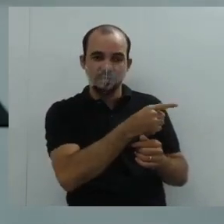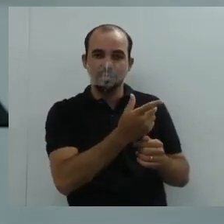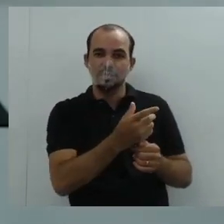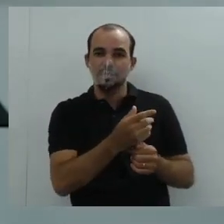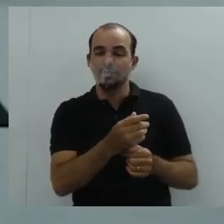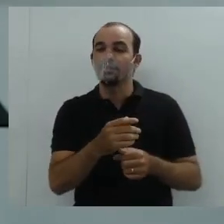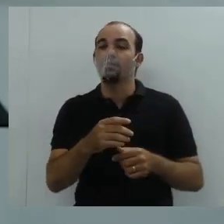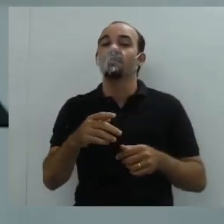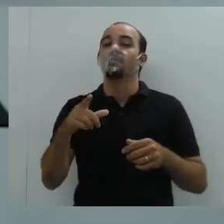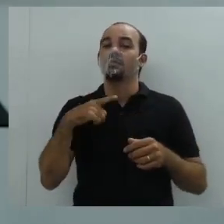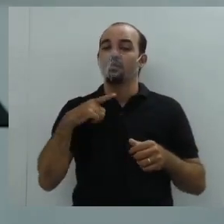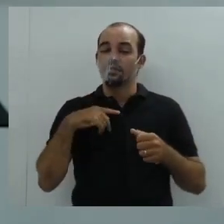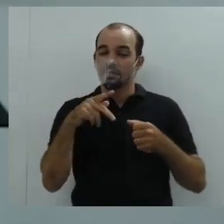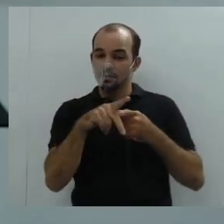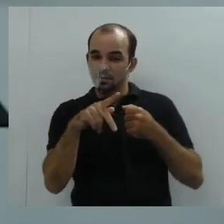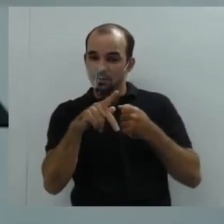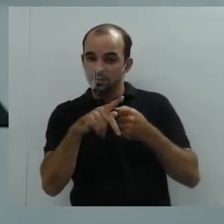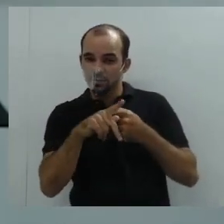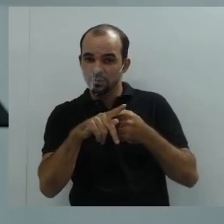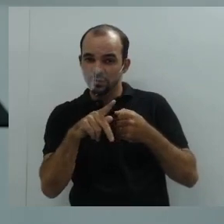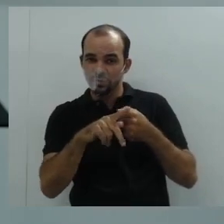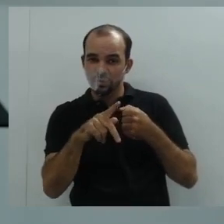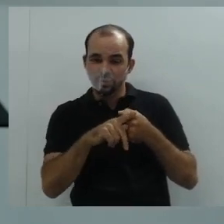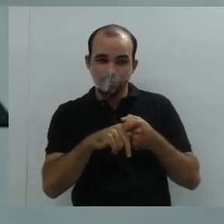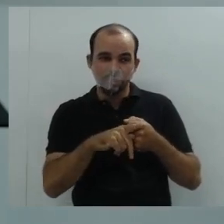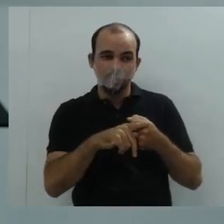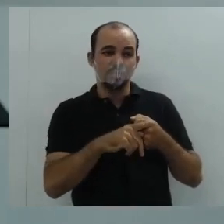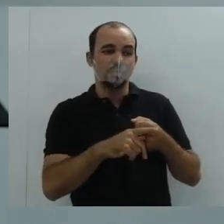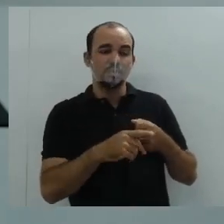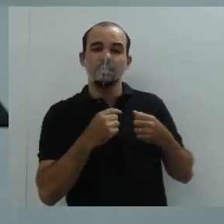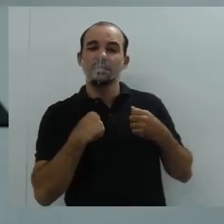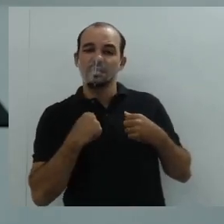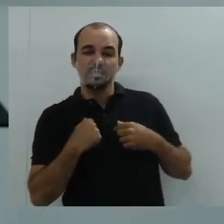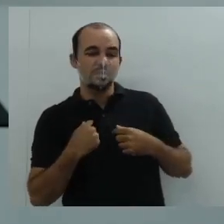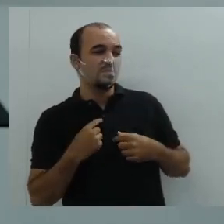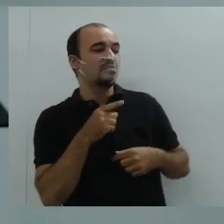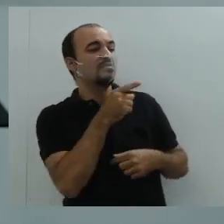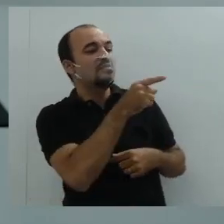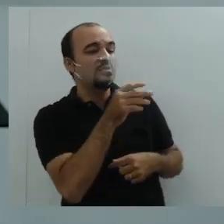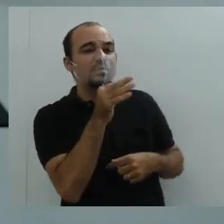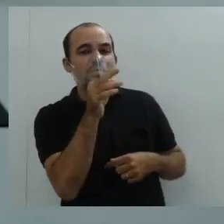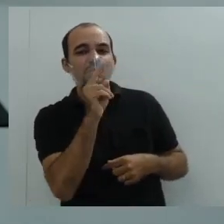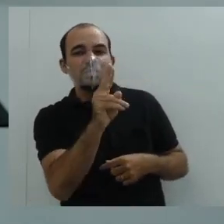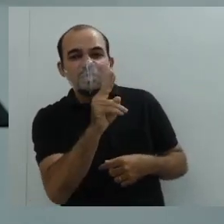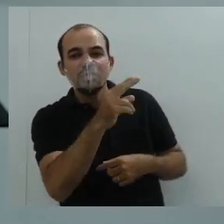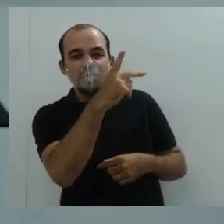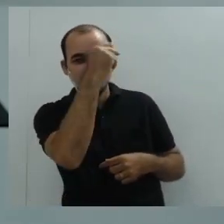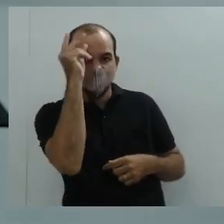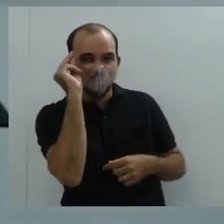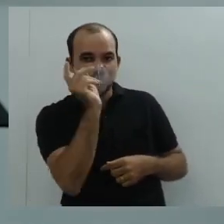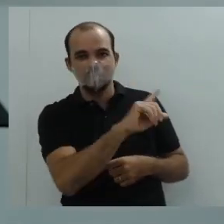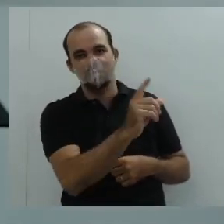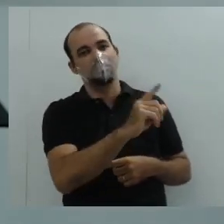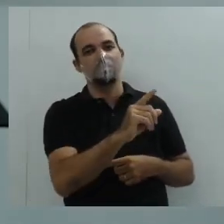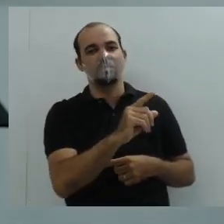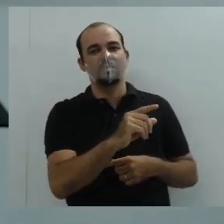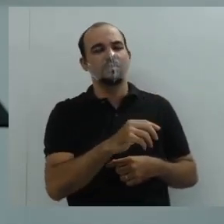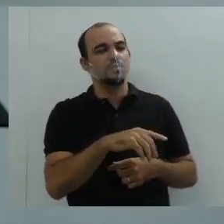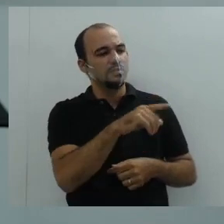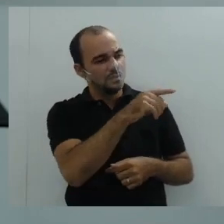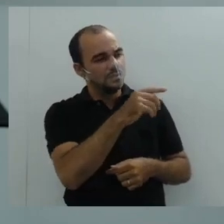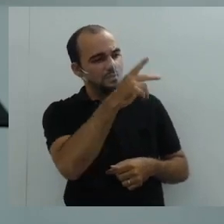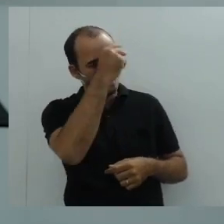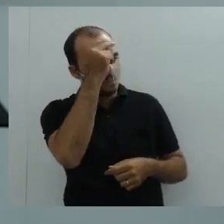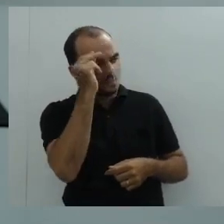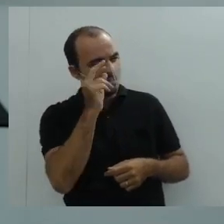tratamento. Lembra dos pronomes de tratamento que a gente estuda desde o fundamental 1? Exato. Senhor, senhora,